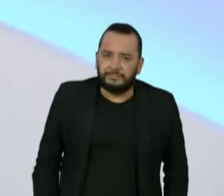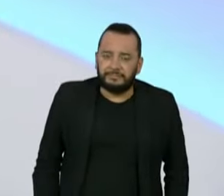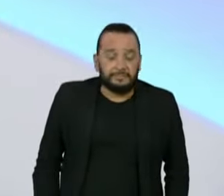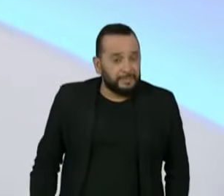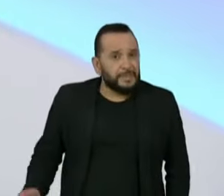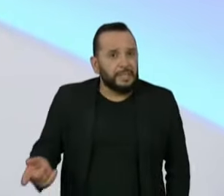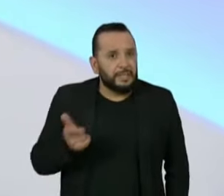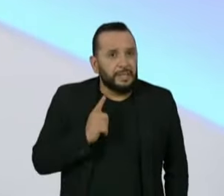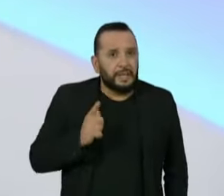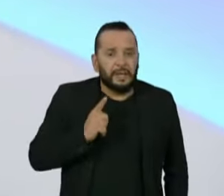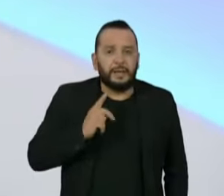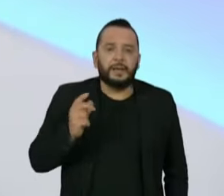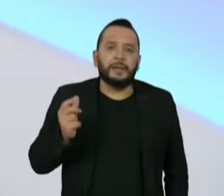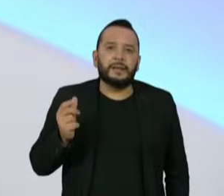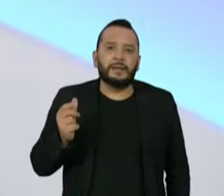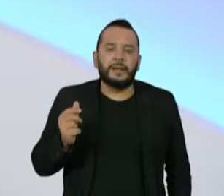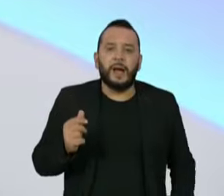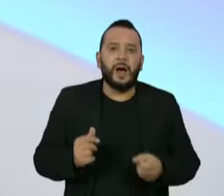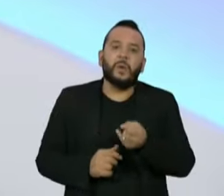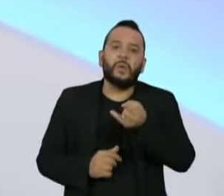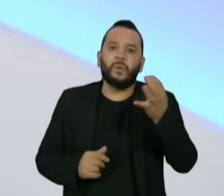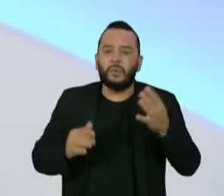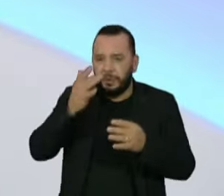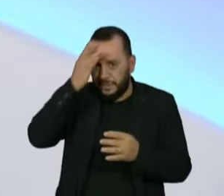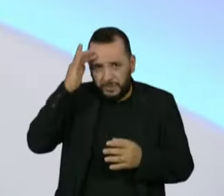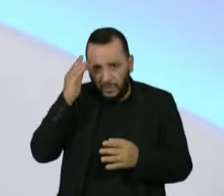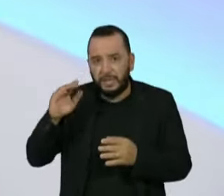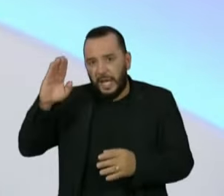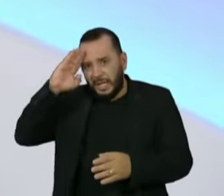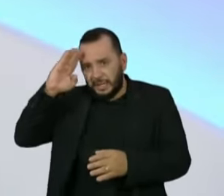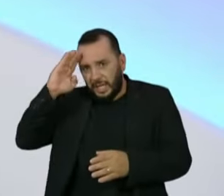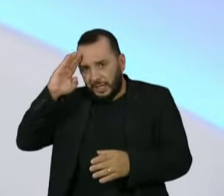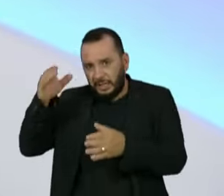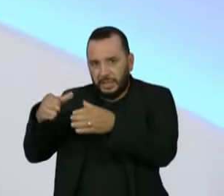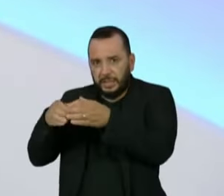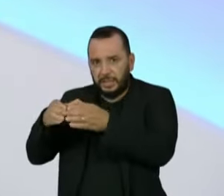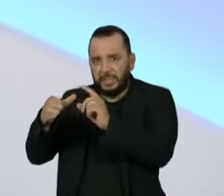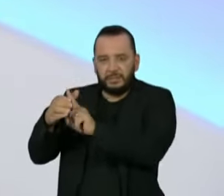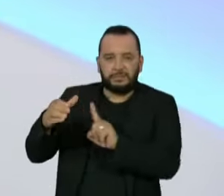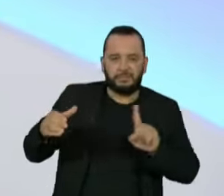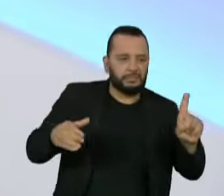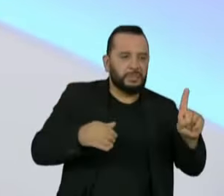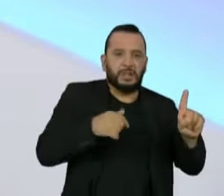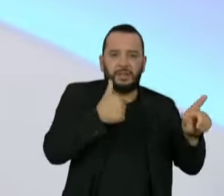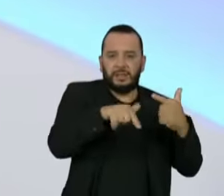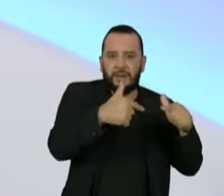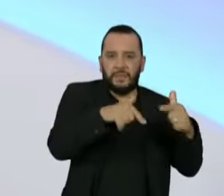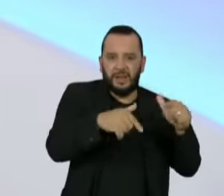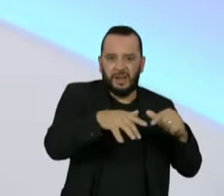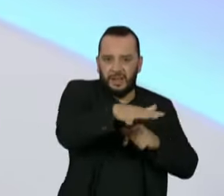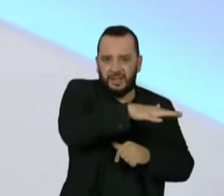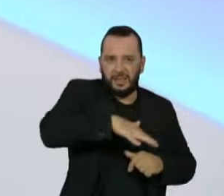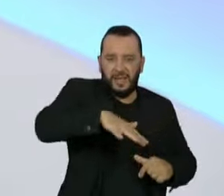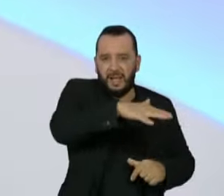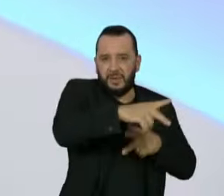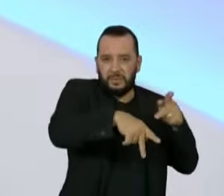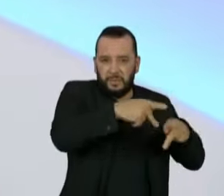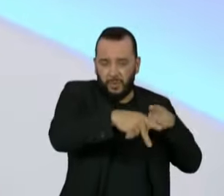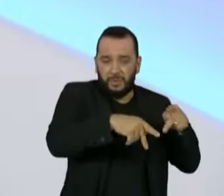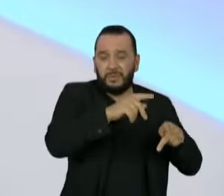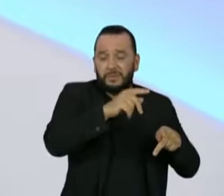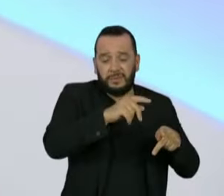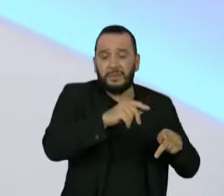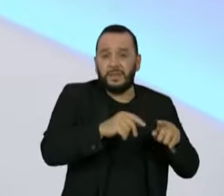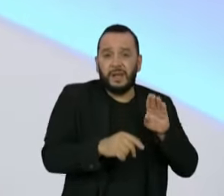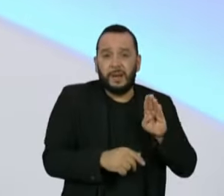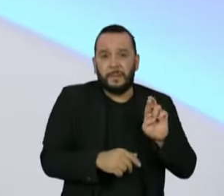se destacam da força e vão trabalhar no mundo civil viram políticos. Braga Neto e o ministro Ramos